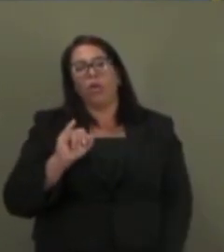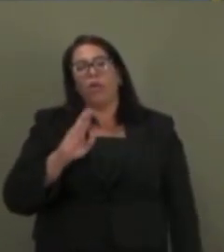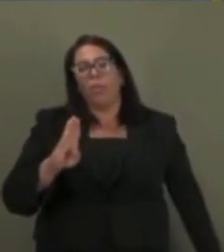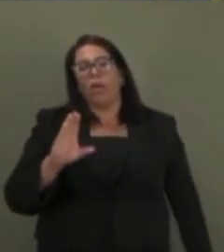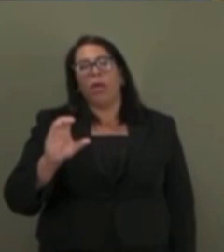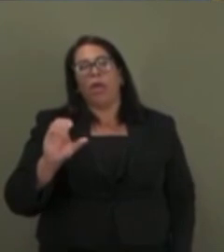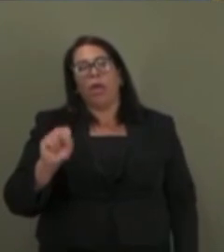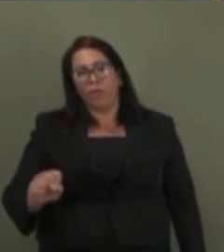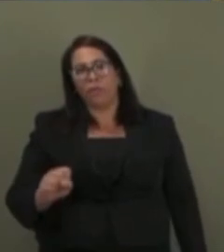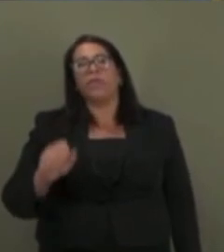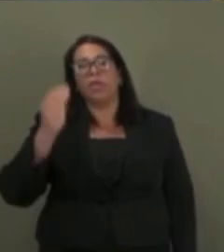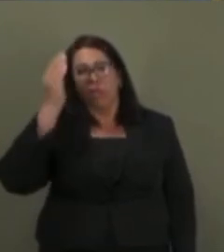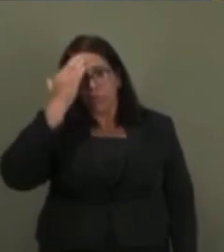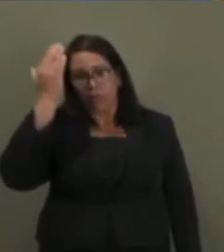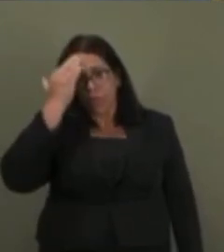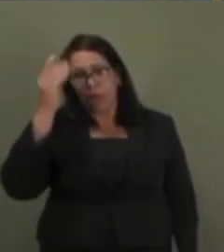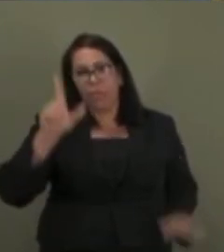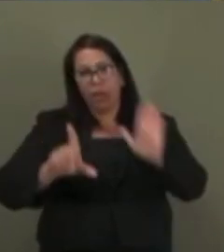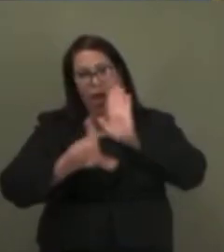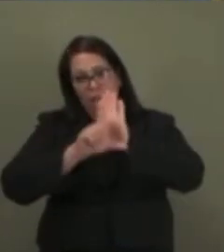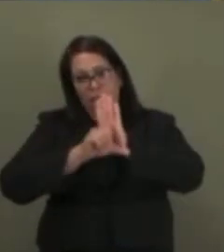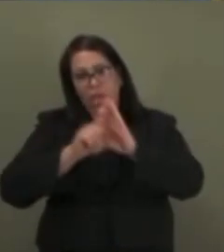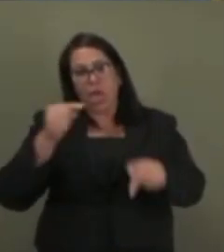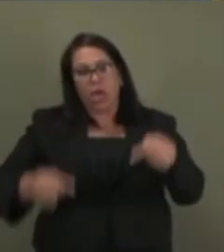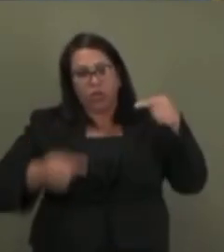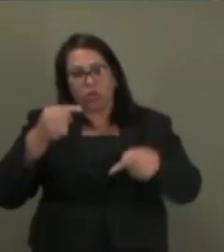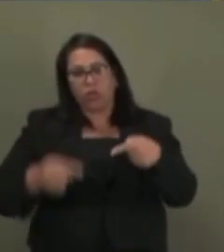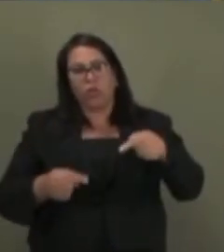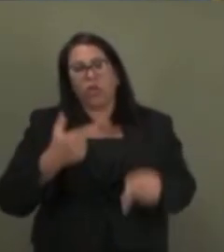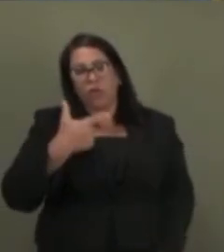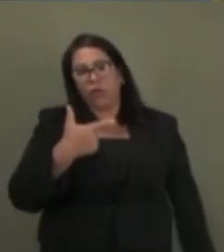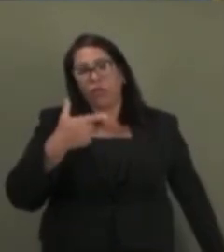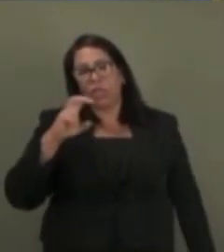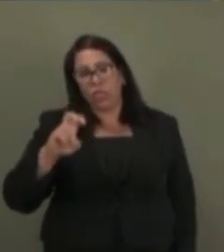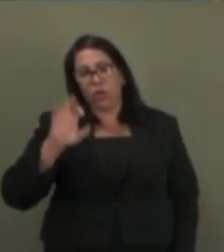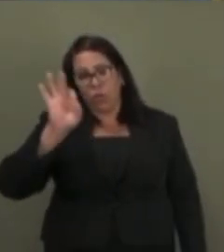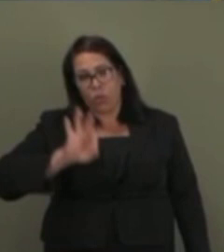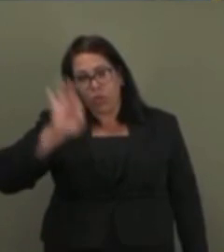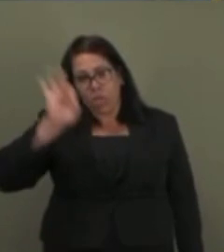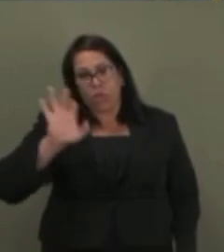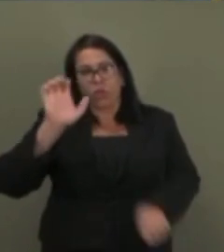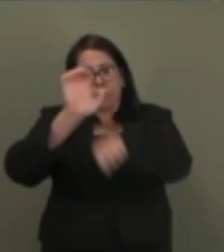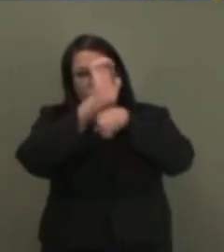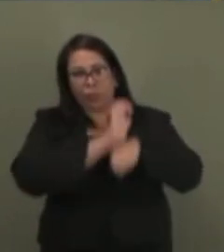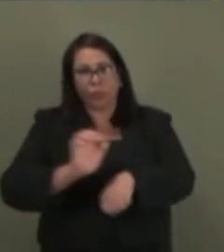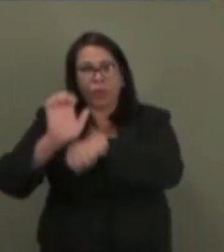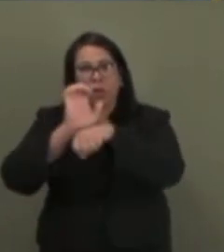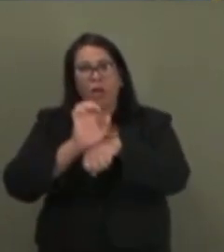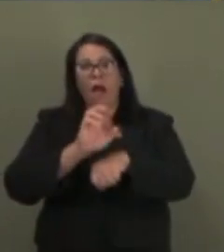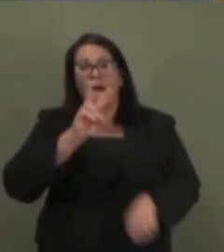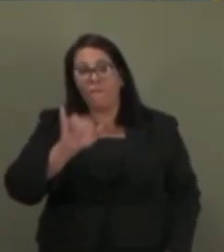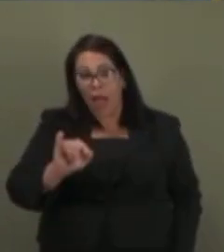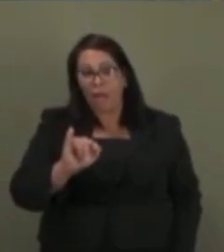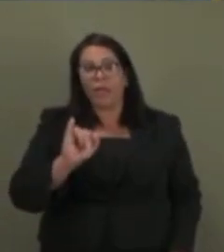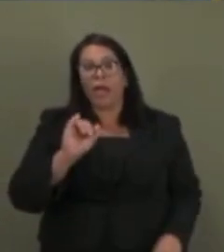A gente sabe que essa lei que é discutida dos 25% aos estados, ele ficaria apenas